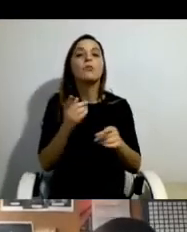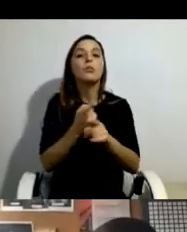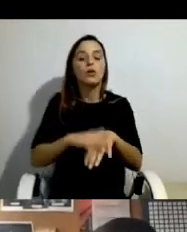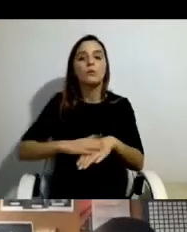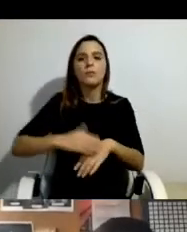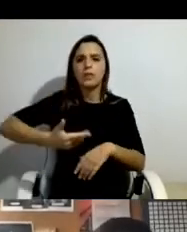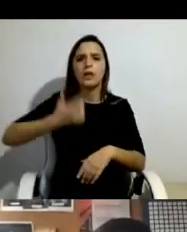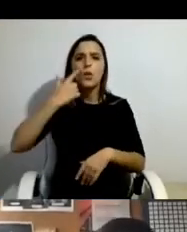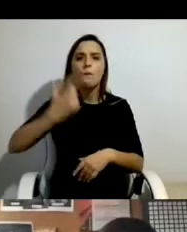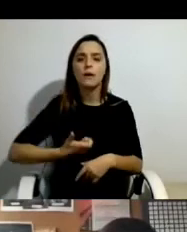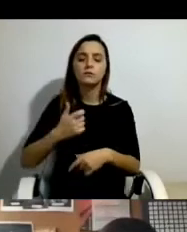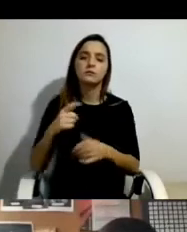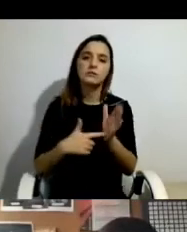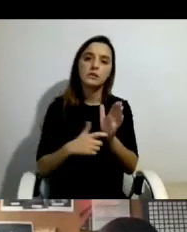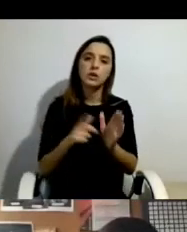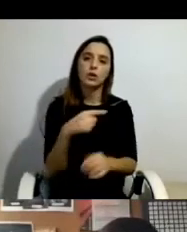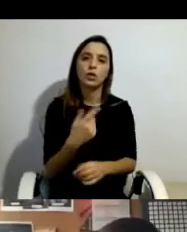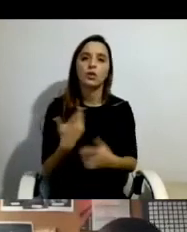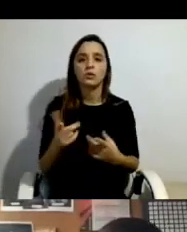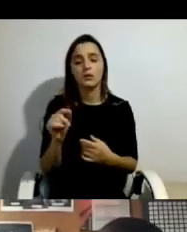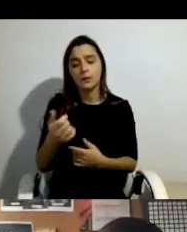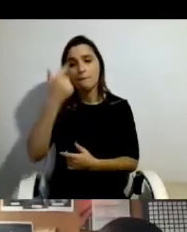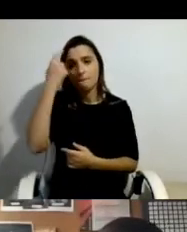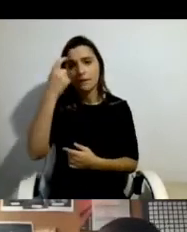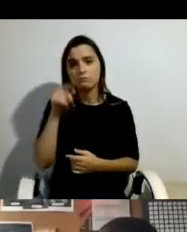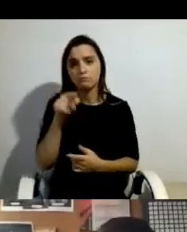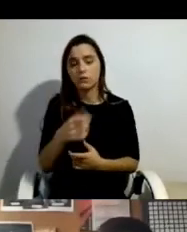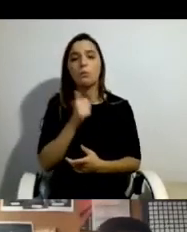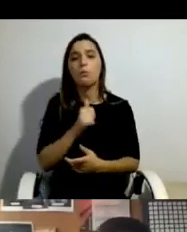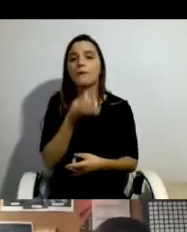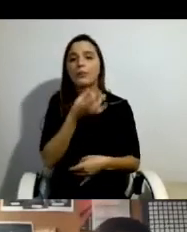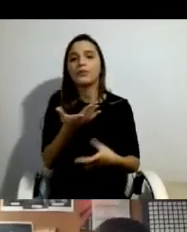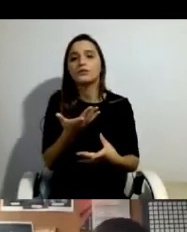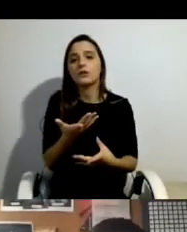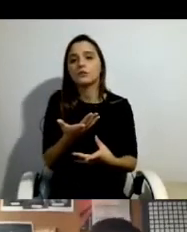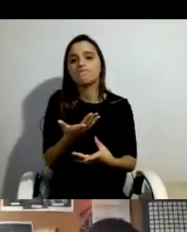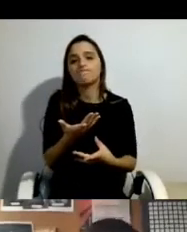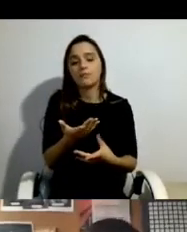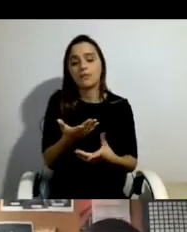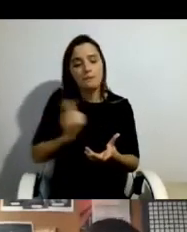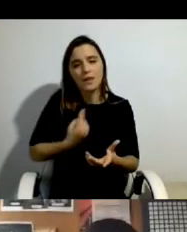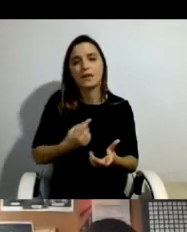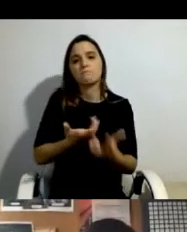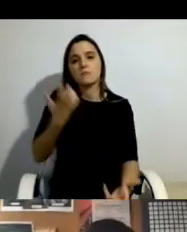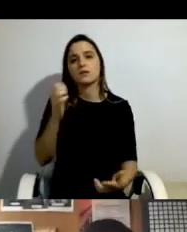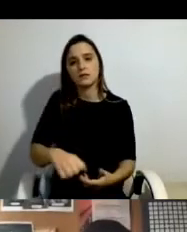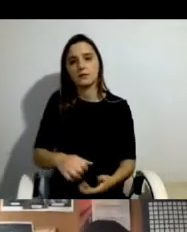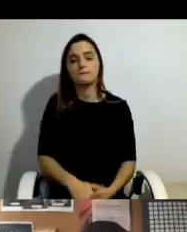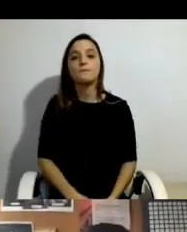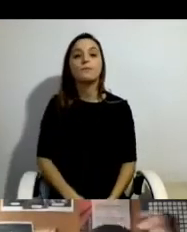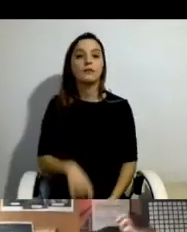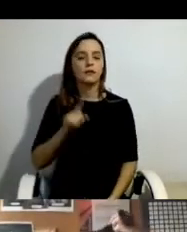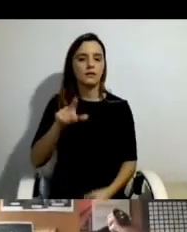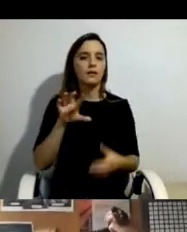é preciso nós termos em linha de conta e não podemos deixar de sobrinar. E, portanto, o que nós encontramos aqui do lado